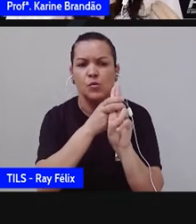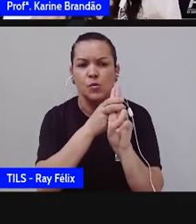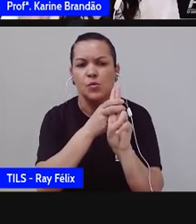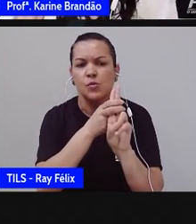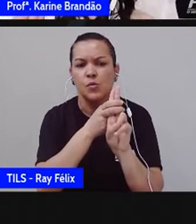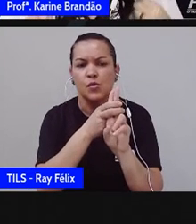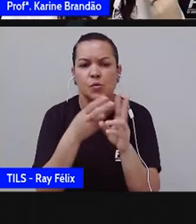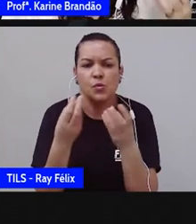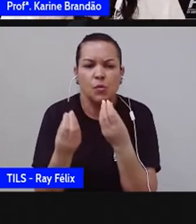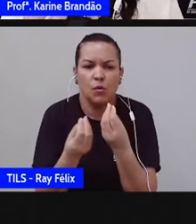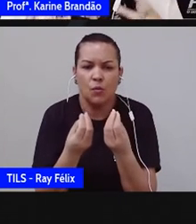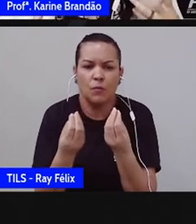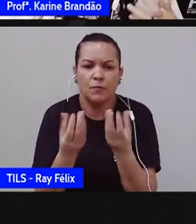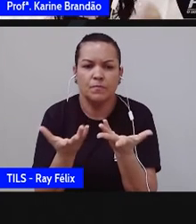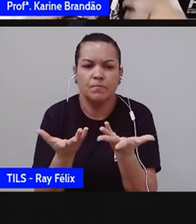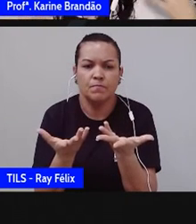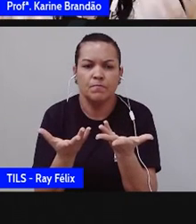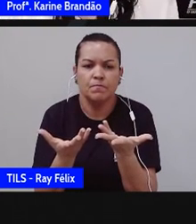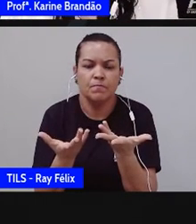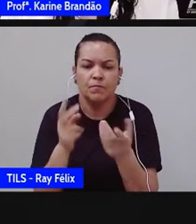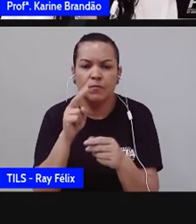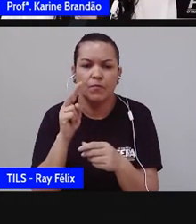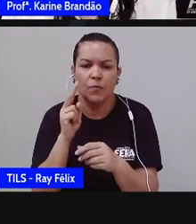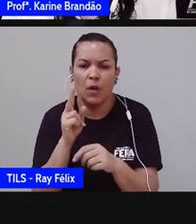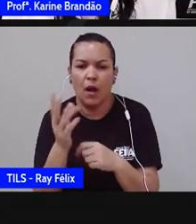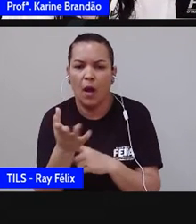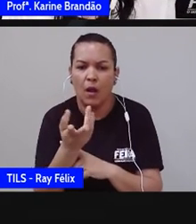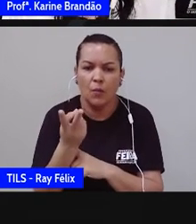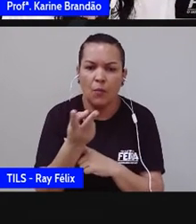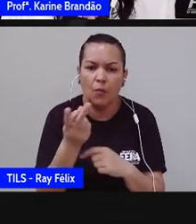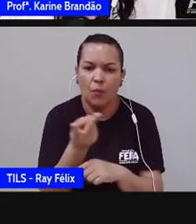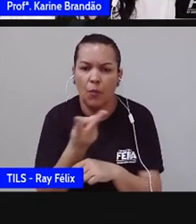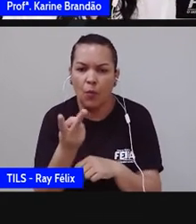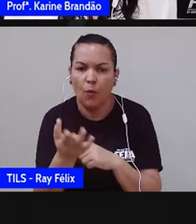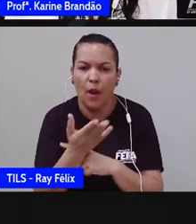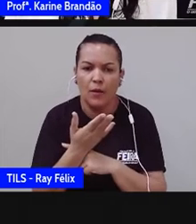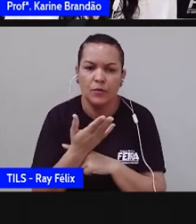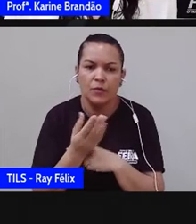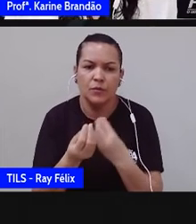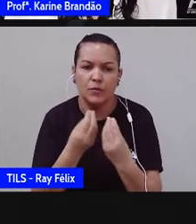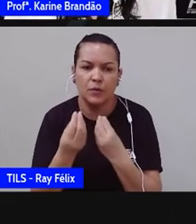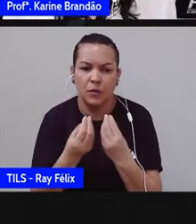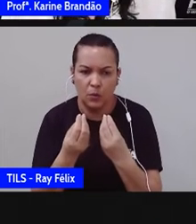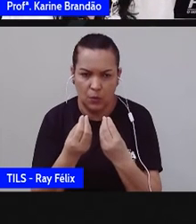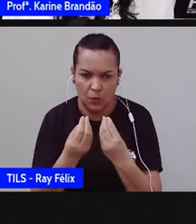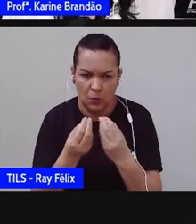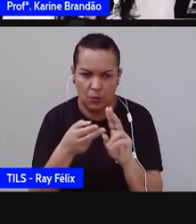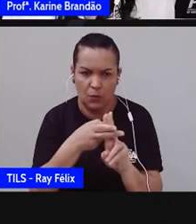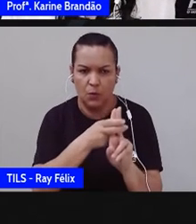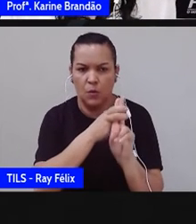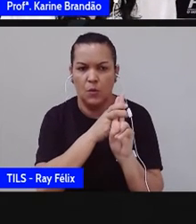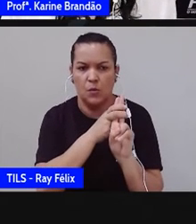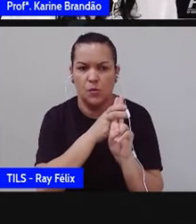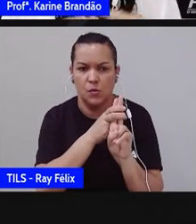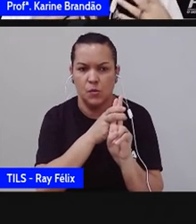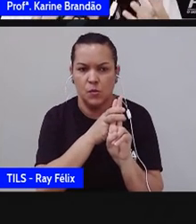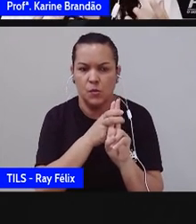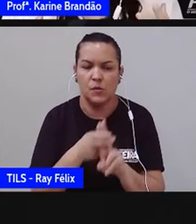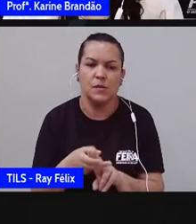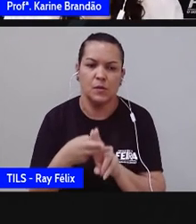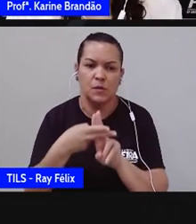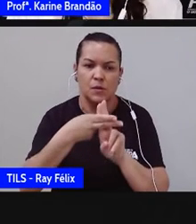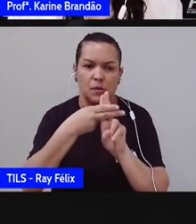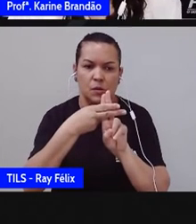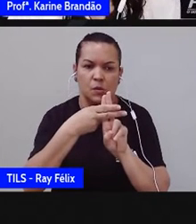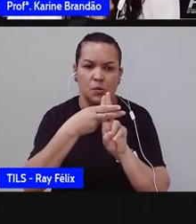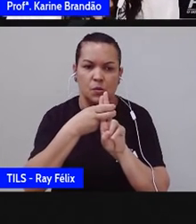como é que a gente vai buscar socorro no SUS. Então, com vocês, a própria Viviana, eu espero